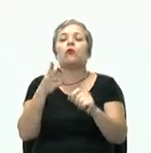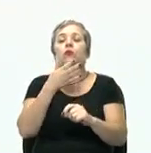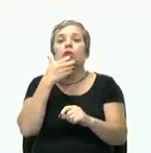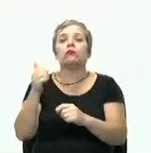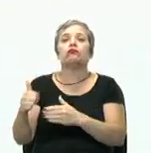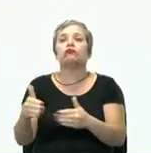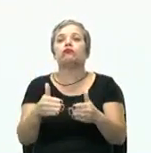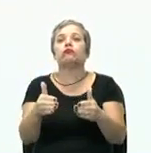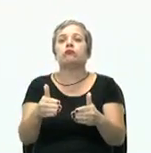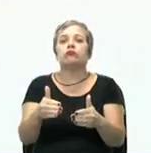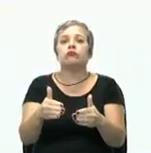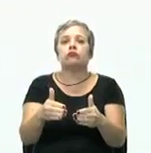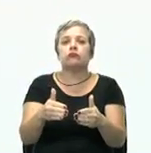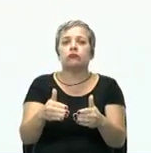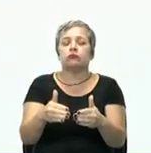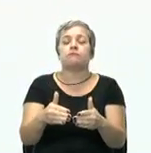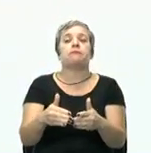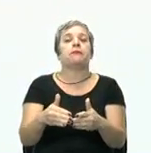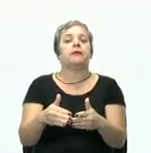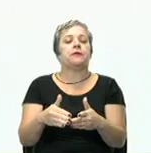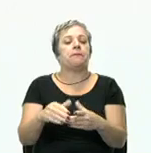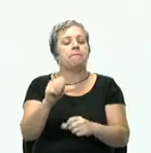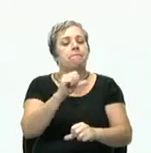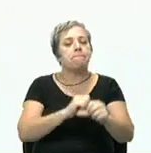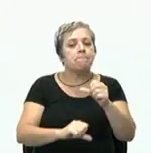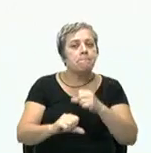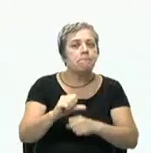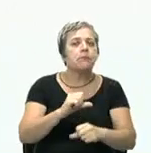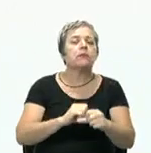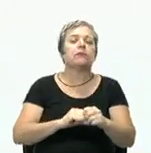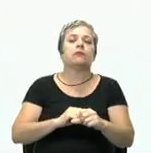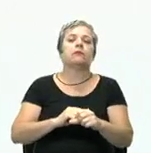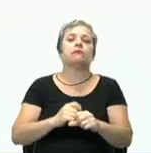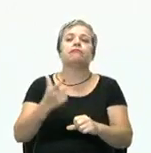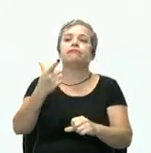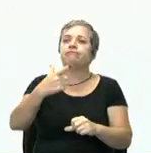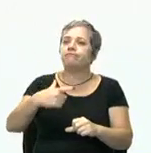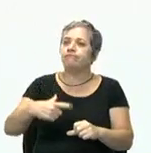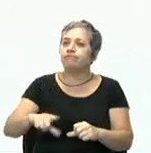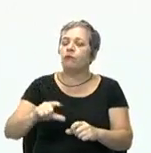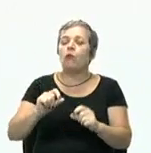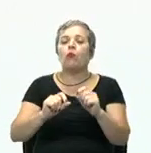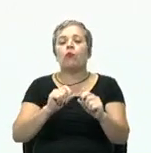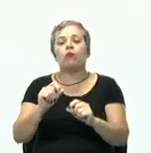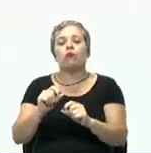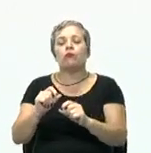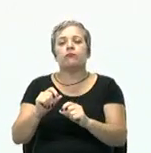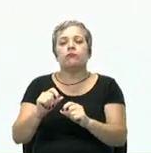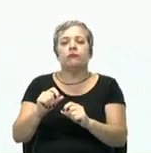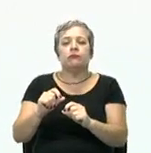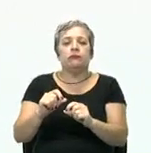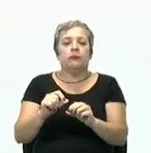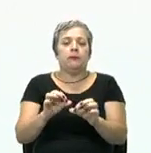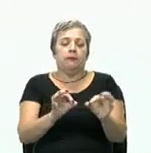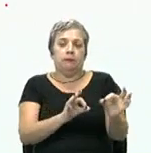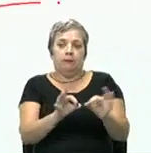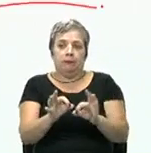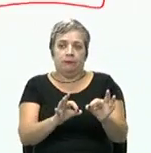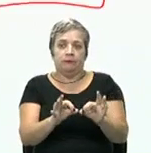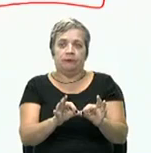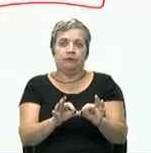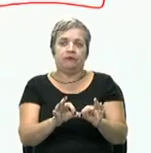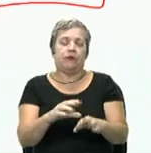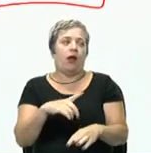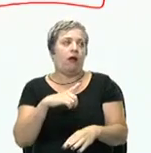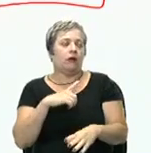caminho? Então, o que eu estou pensando aqui? Eu preciso mudar novamente. Preciso ver qual é a melhor forma de fazer. Ah,